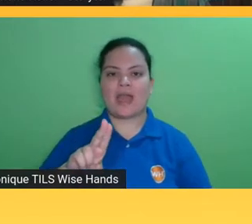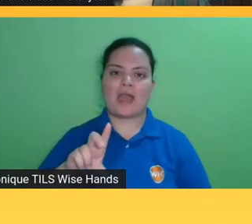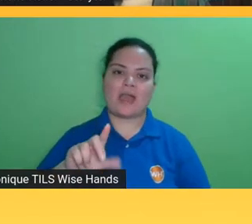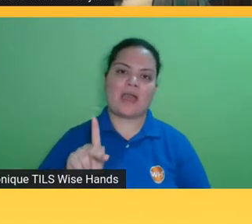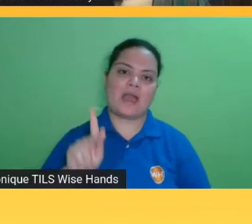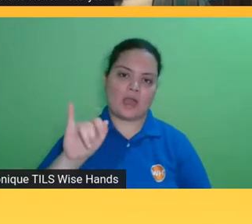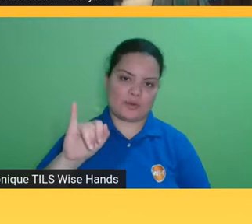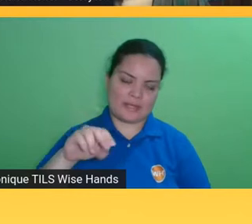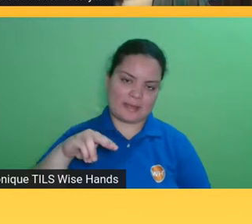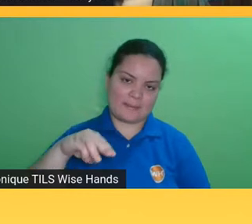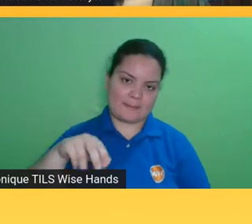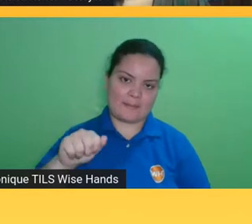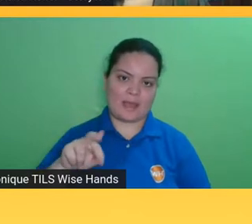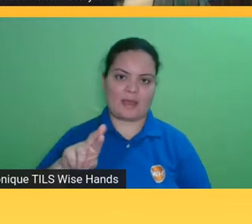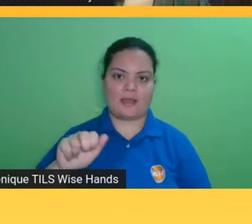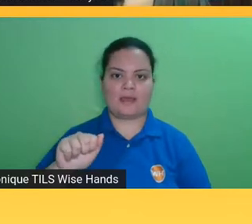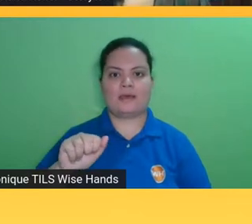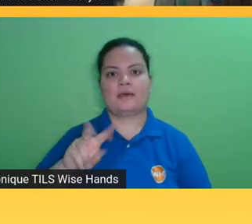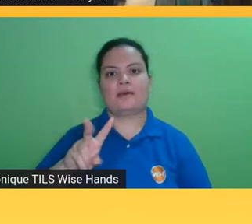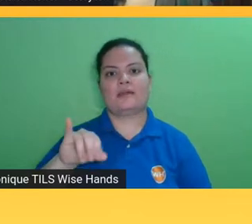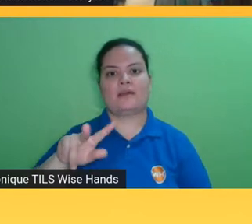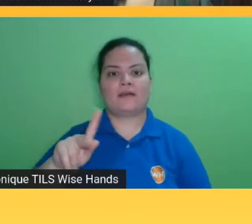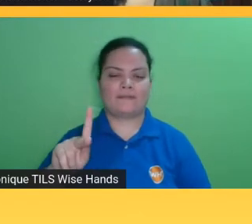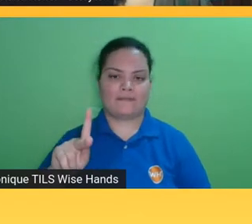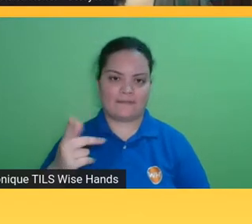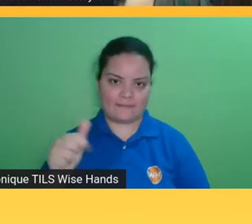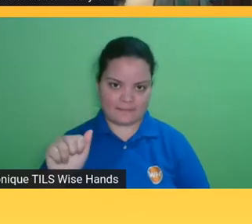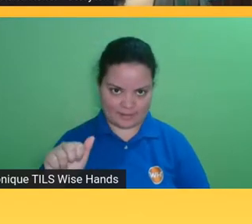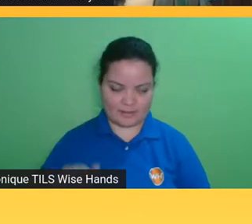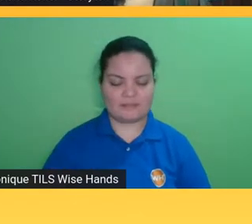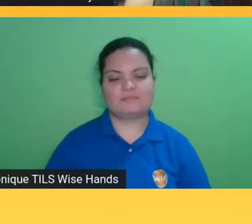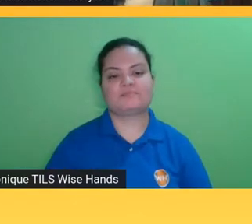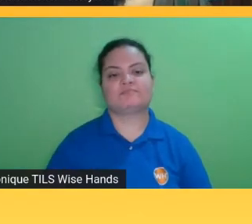do processo do livro físico para o áudio acho que o pessoal já falou